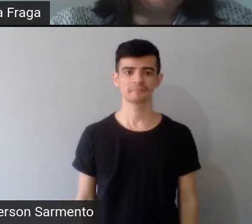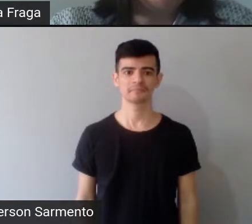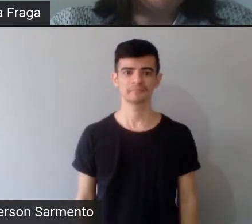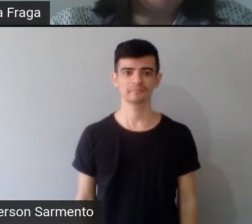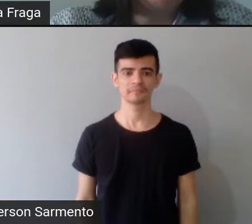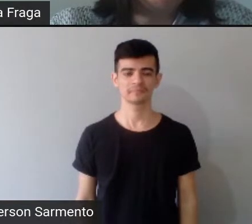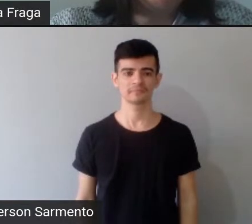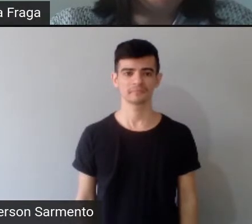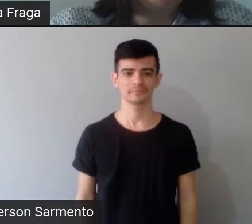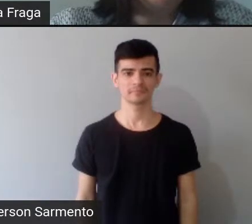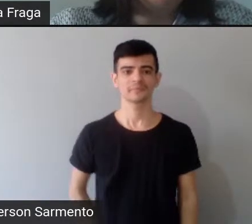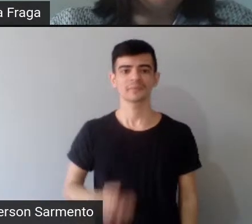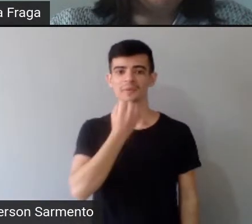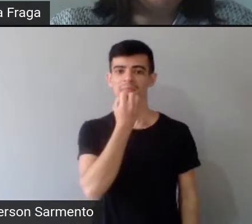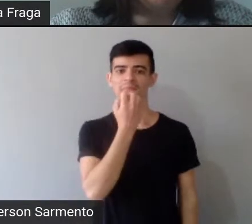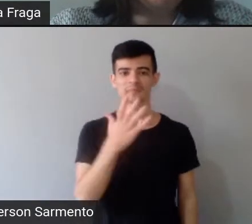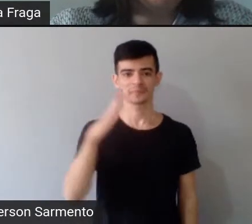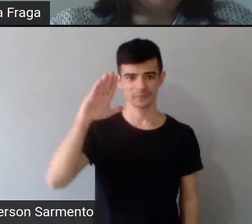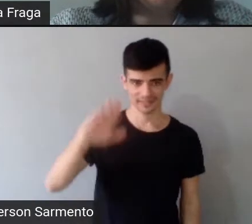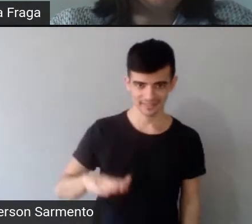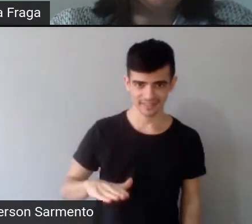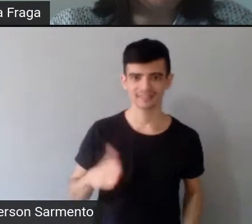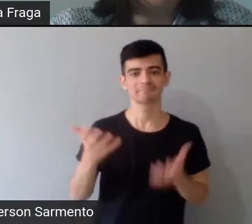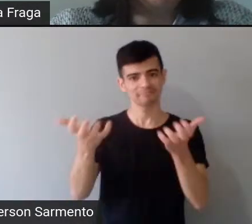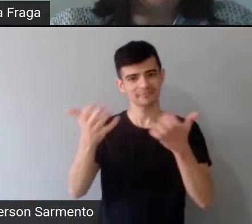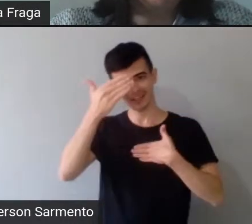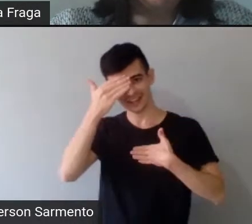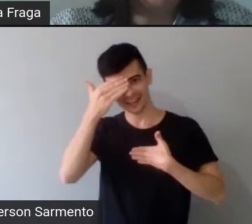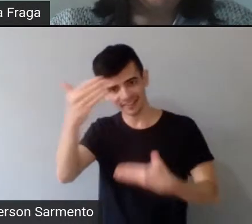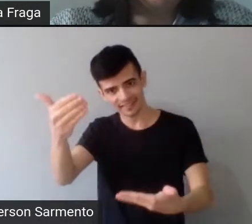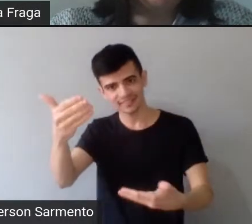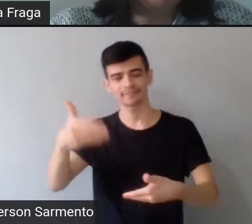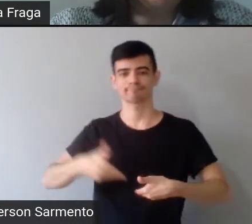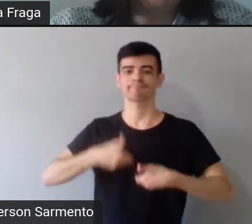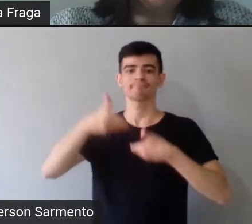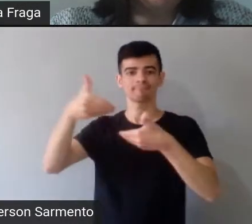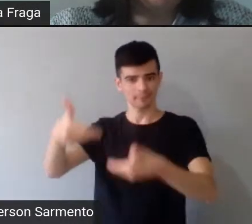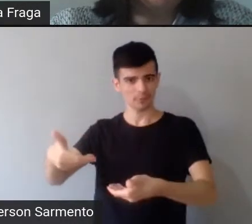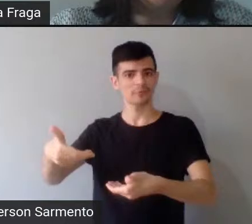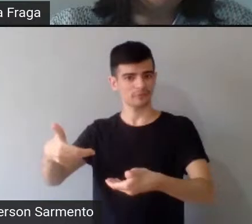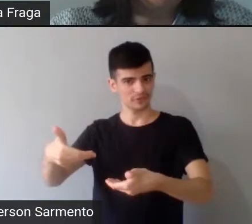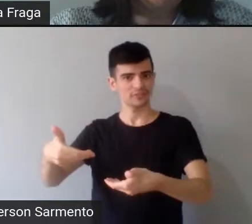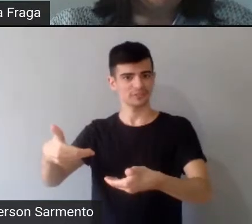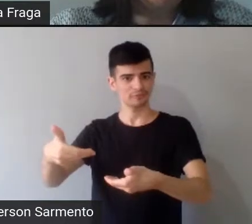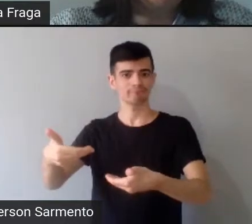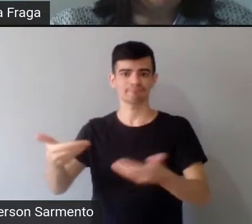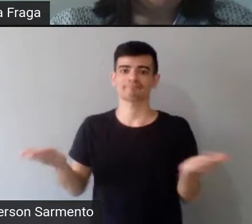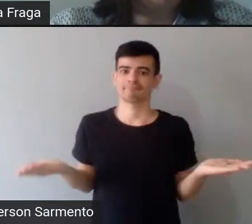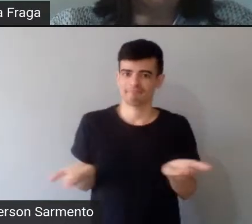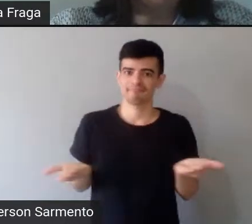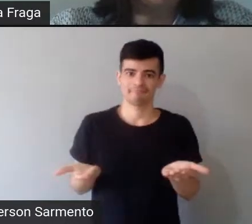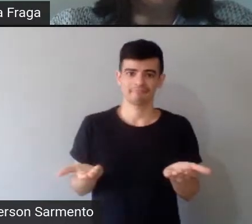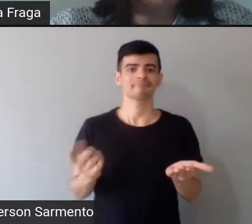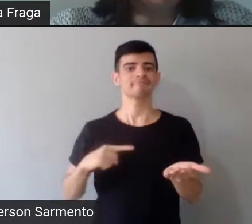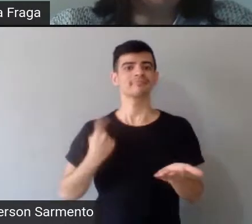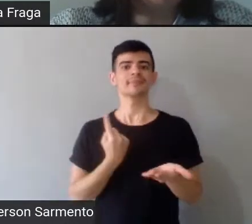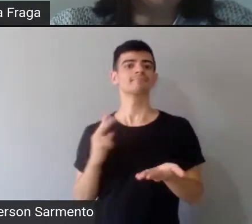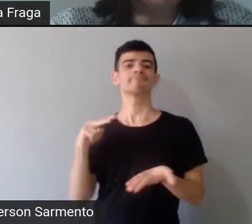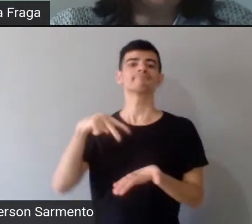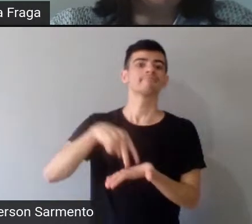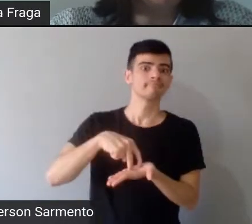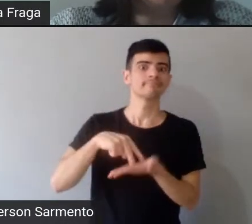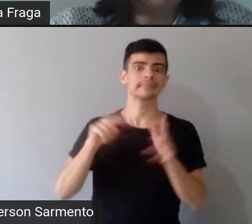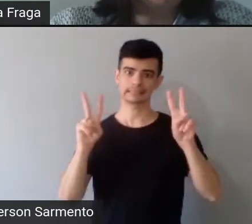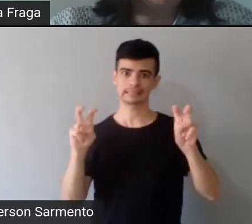Boa tarde e agradecer o convite, né, de estar aqui, podendo, esse espaço, para poder falar sobre sistemas importantes,